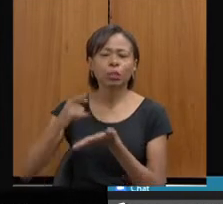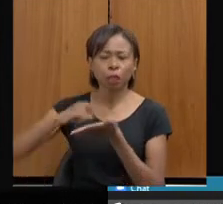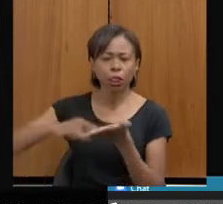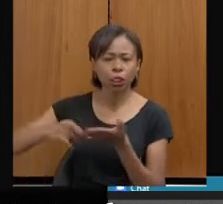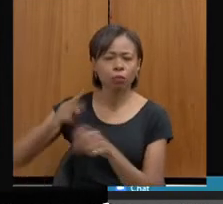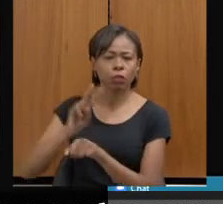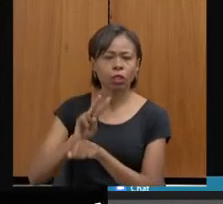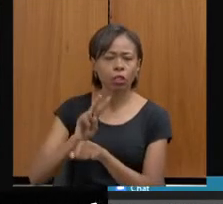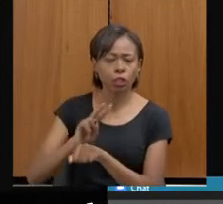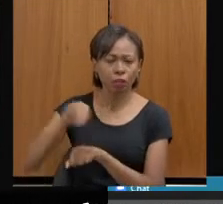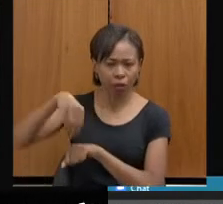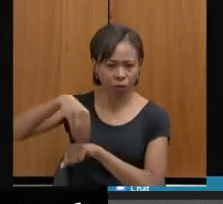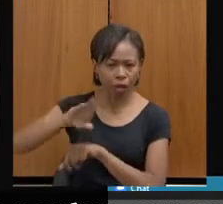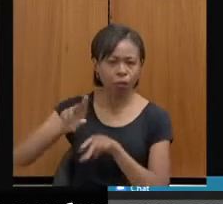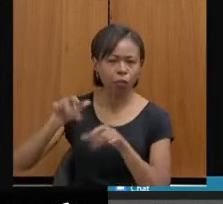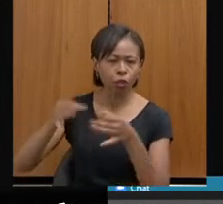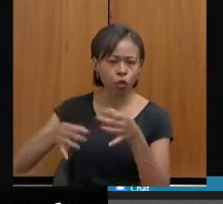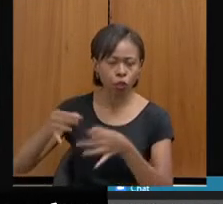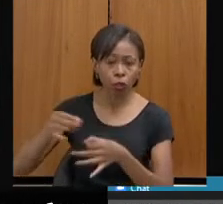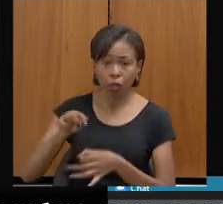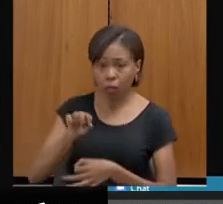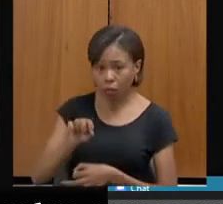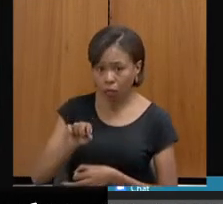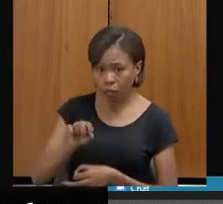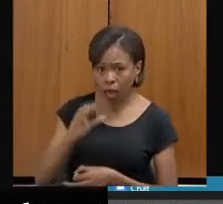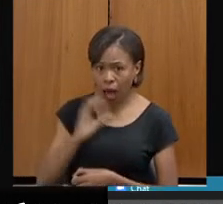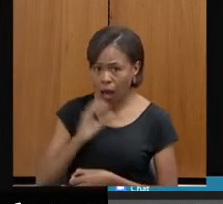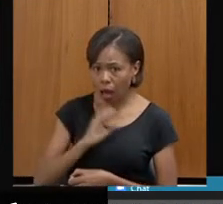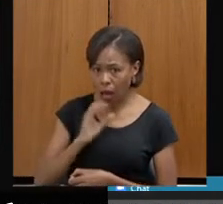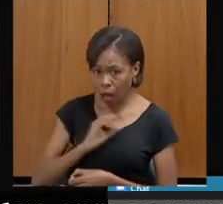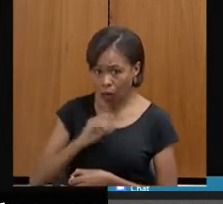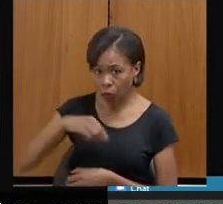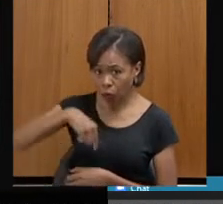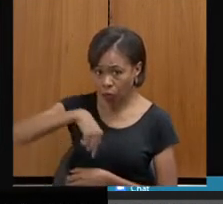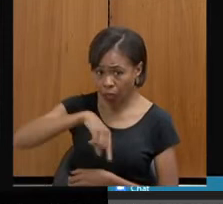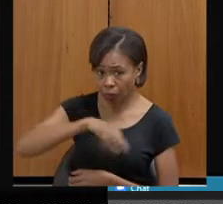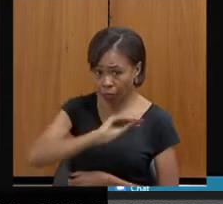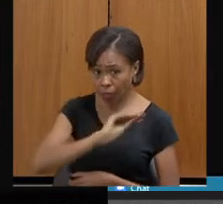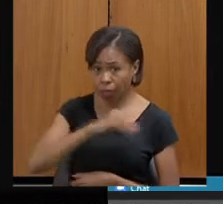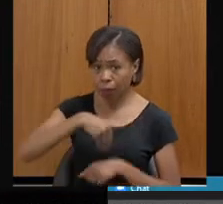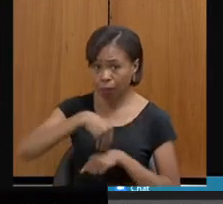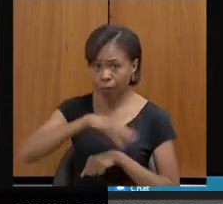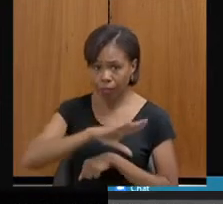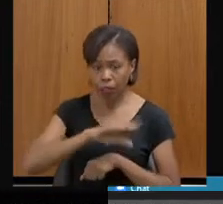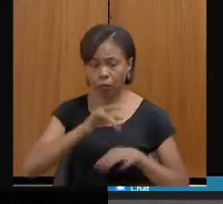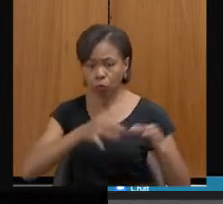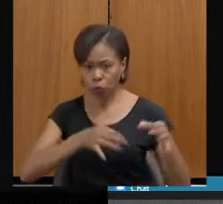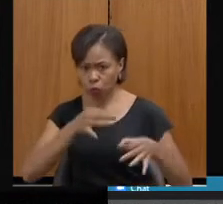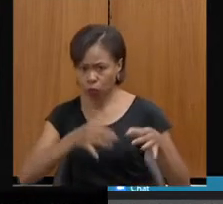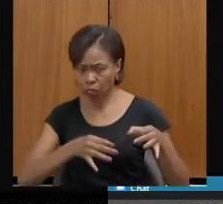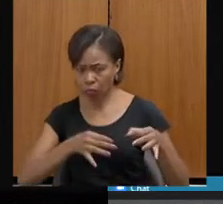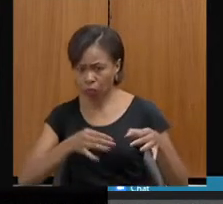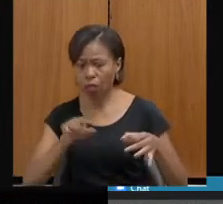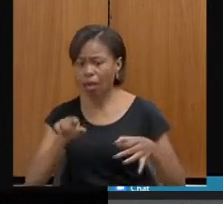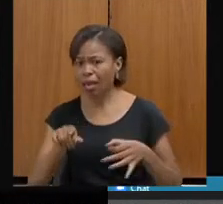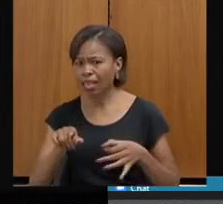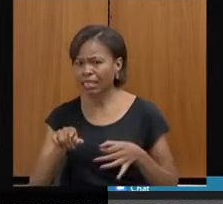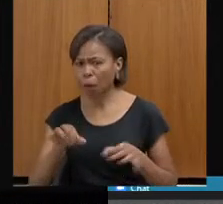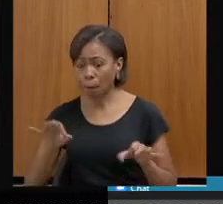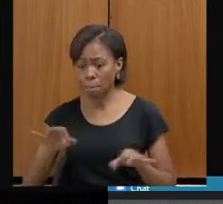tempestivamente lá, tem uma rapidez na remessa dele ao judiciário, e ele é confeccionado